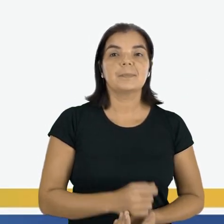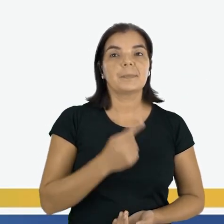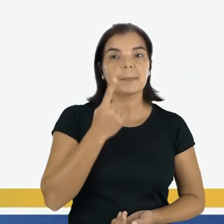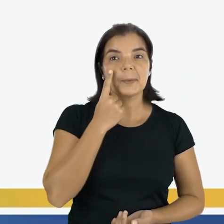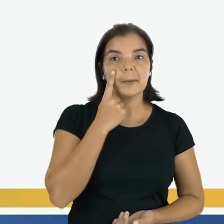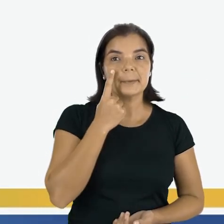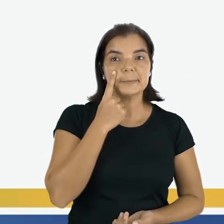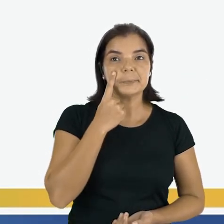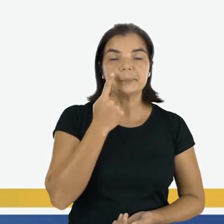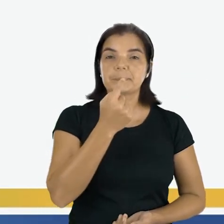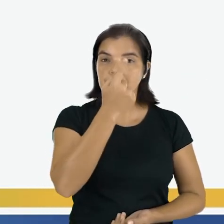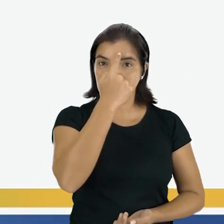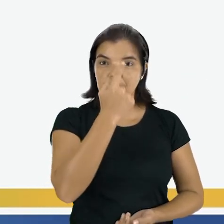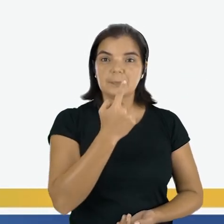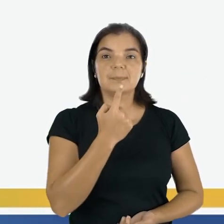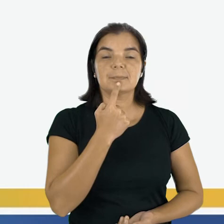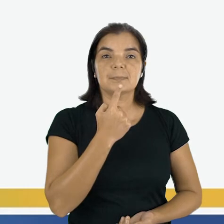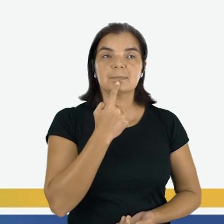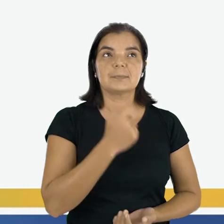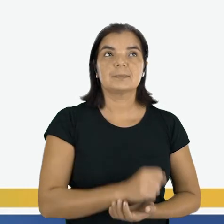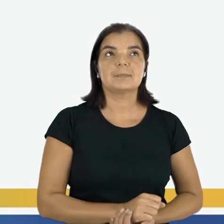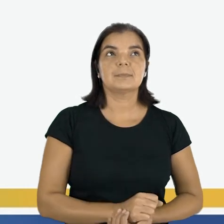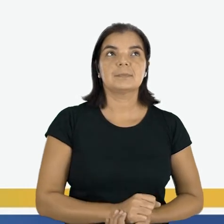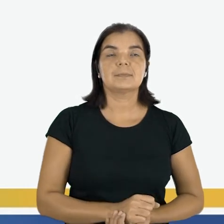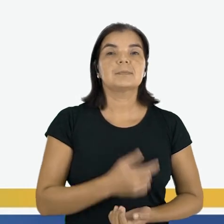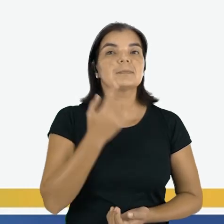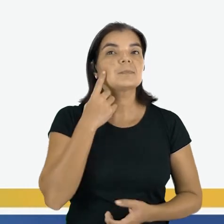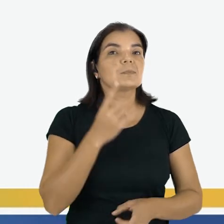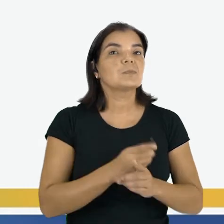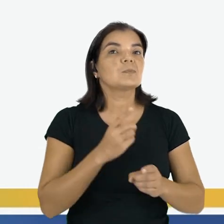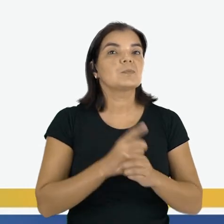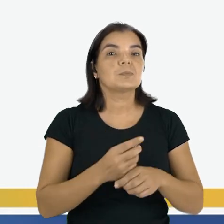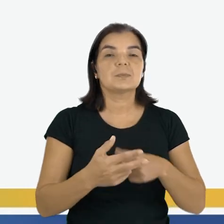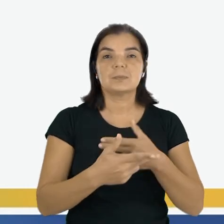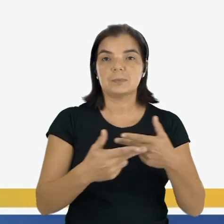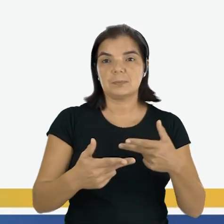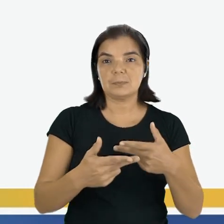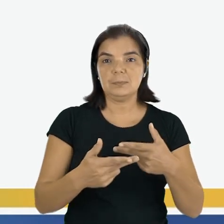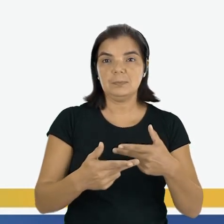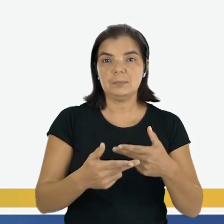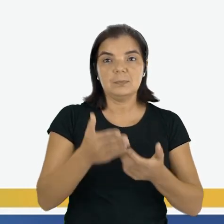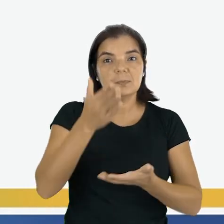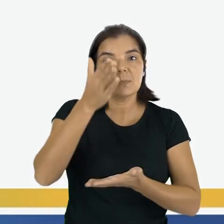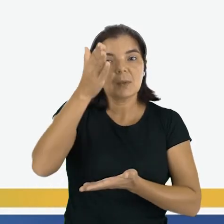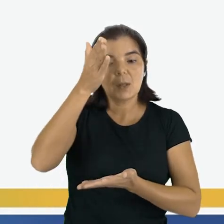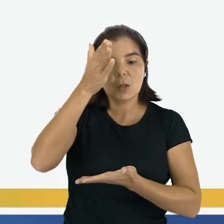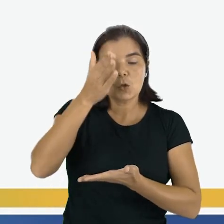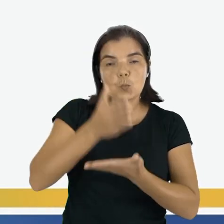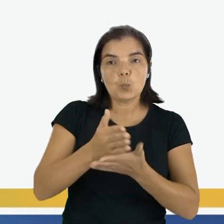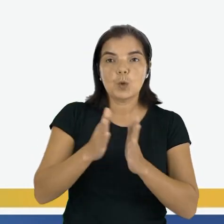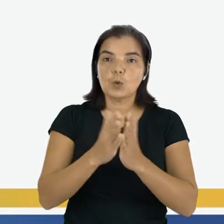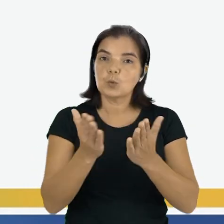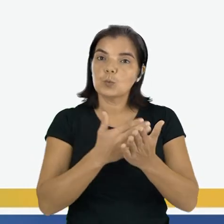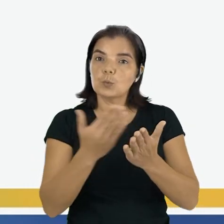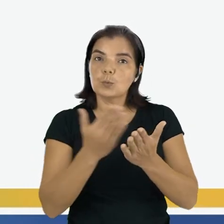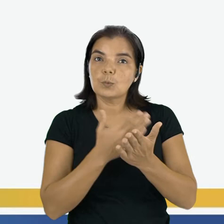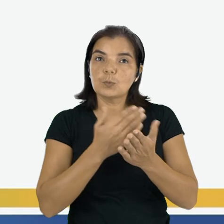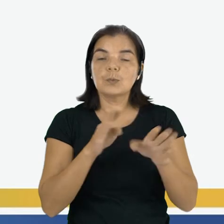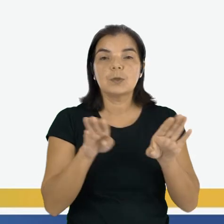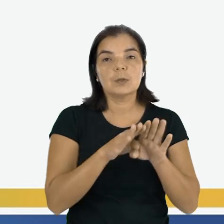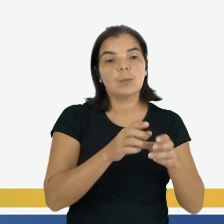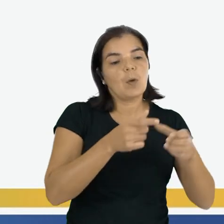Observe a imagem. Vamos localizar o objeto que está entre o livro e o porta